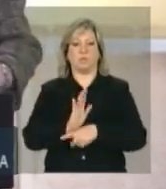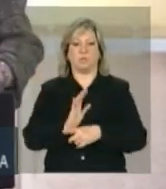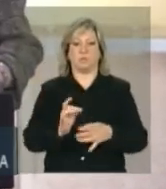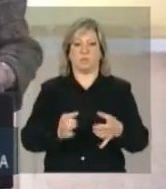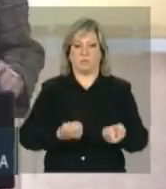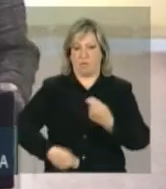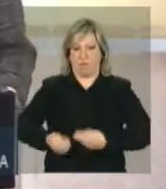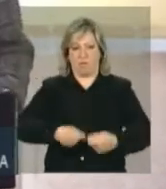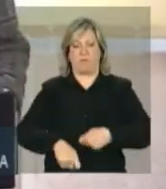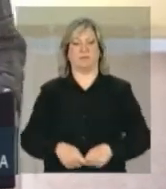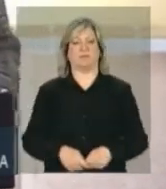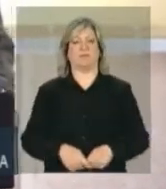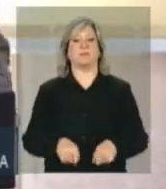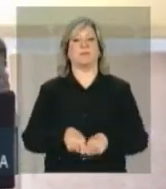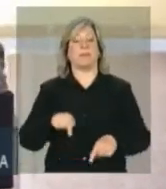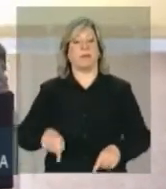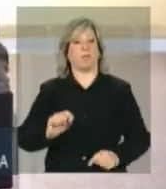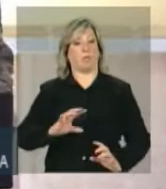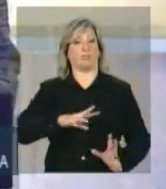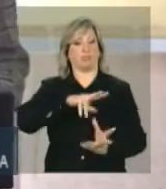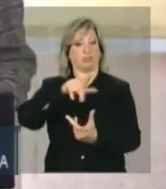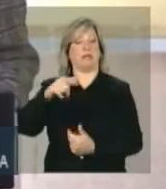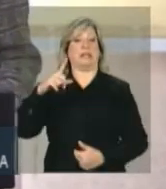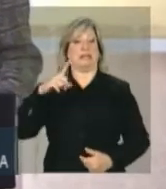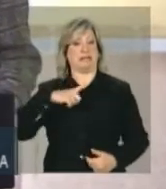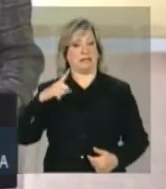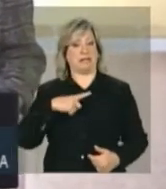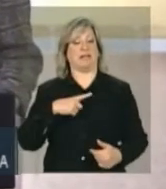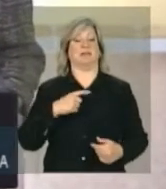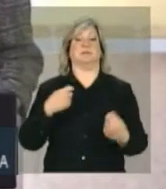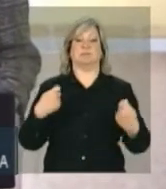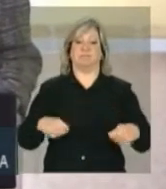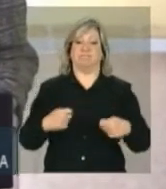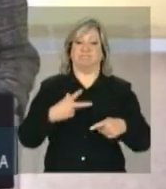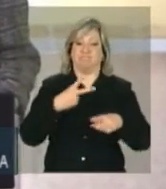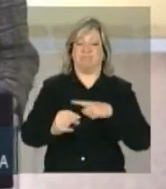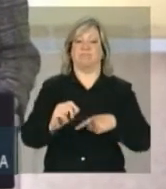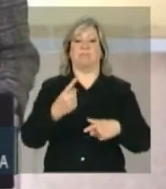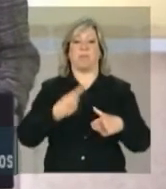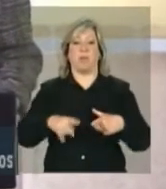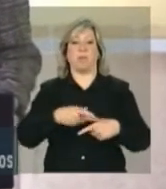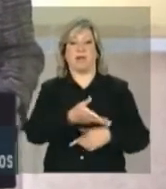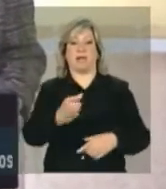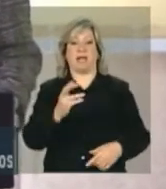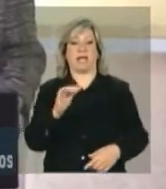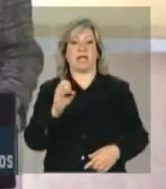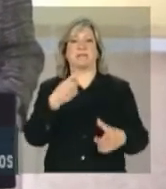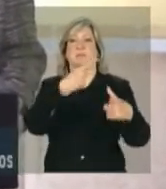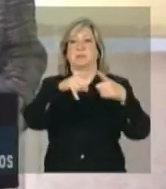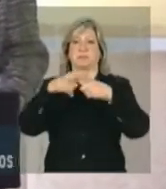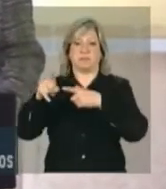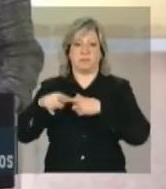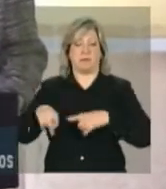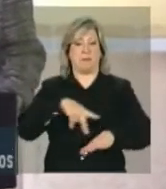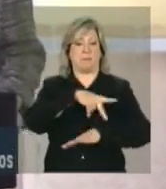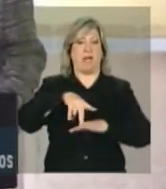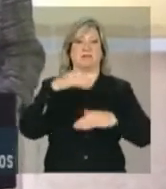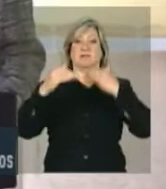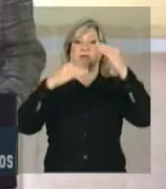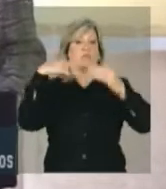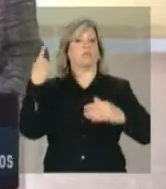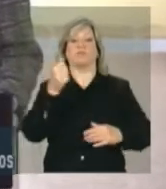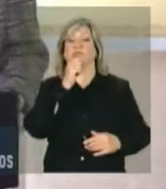econômica bastante profunda. Os países desenvolvidos, que não encontraram